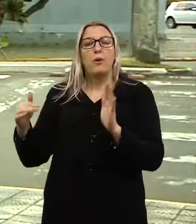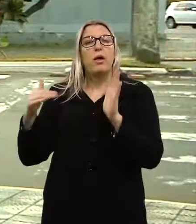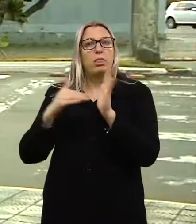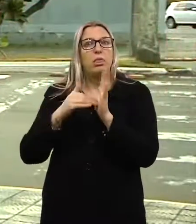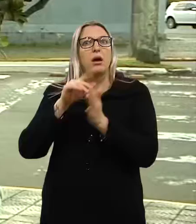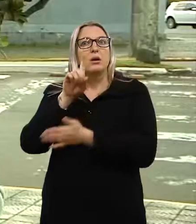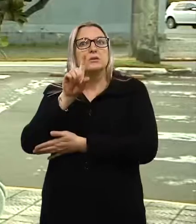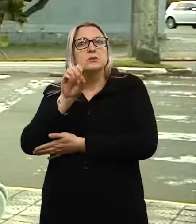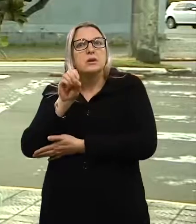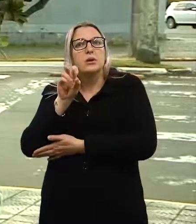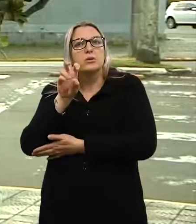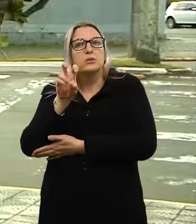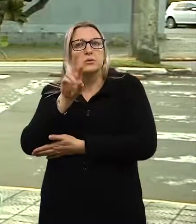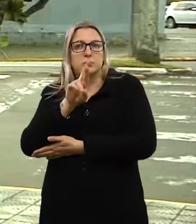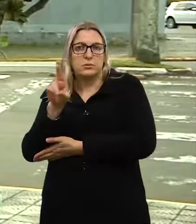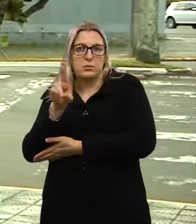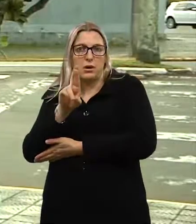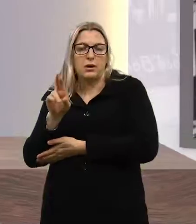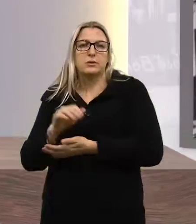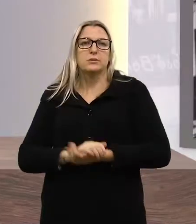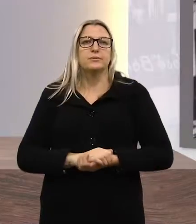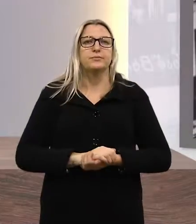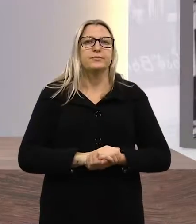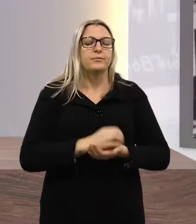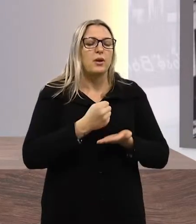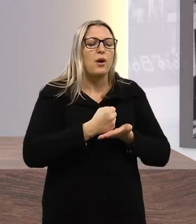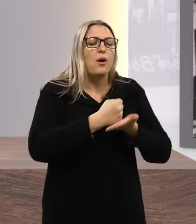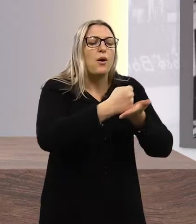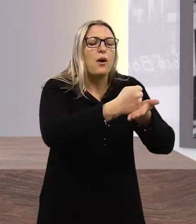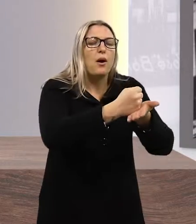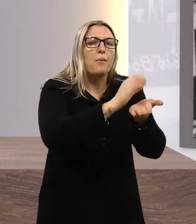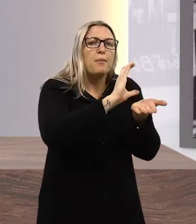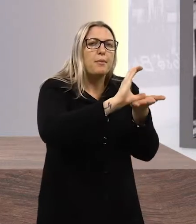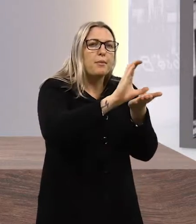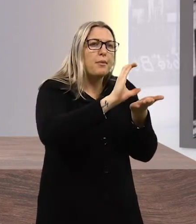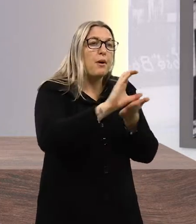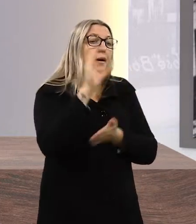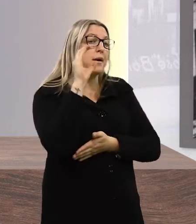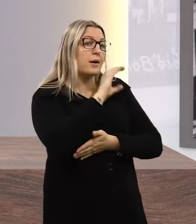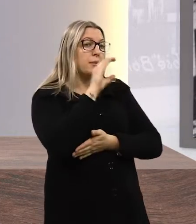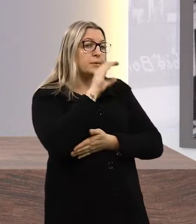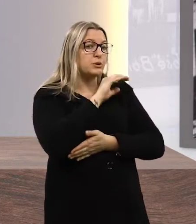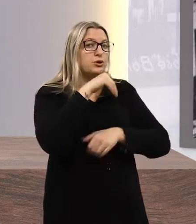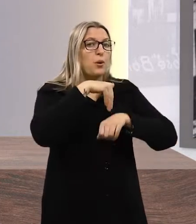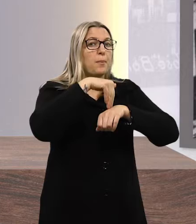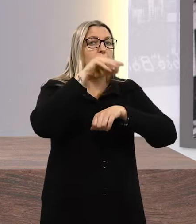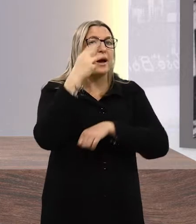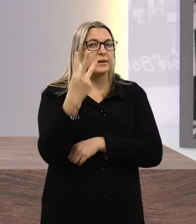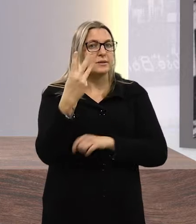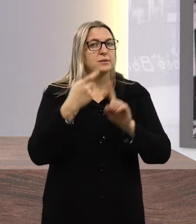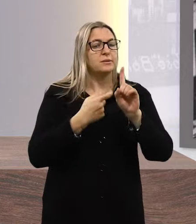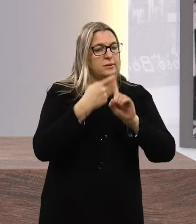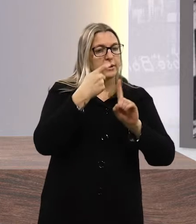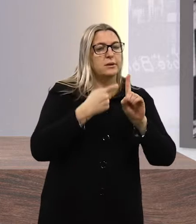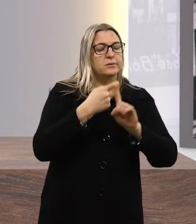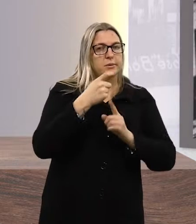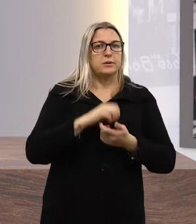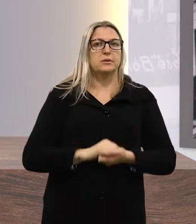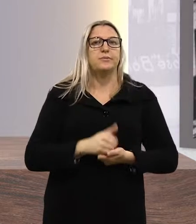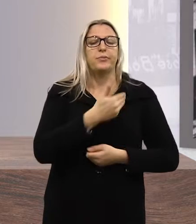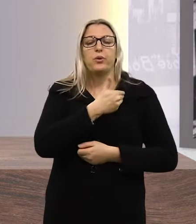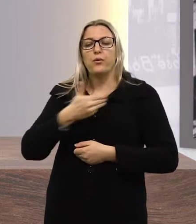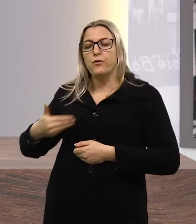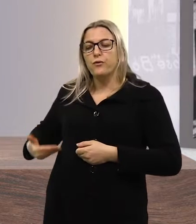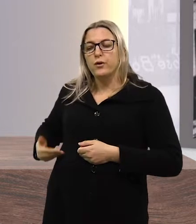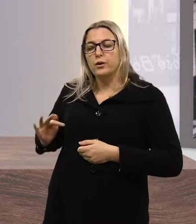deve chegar até R 105,00. O auxílio emergencial foi prorrogado por mais três meses.